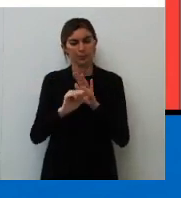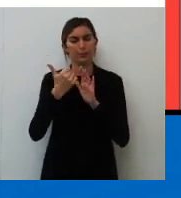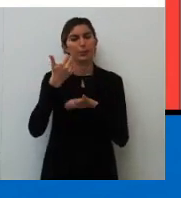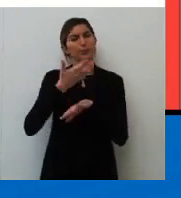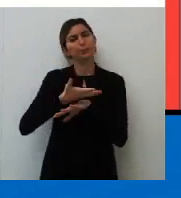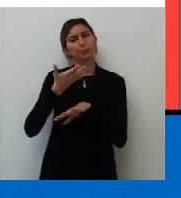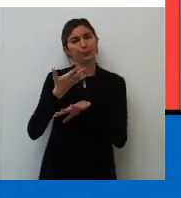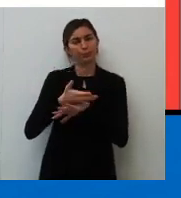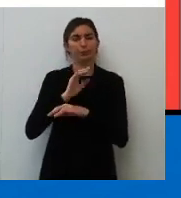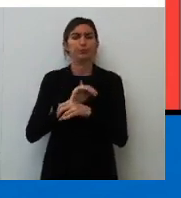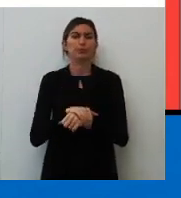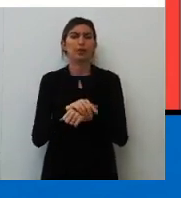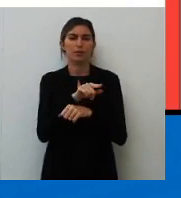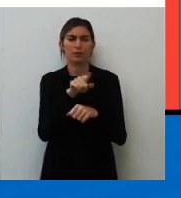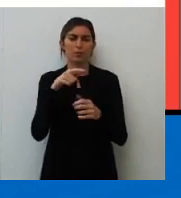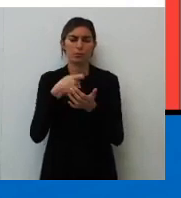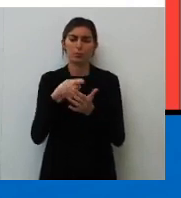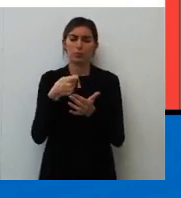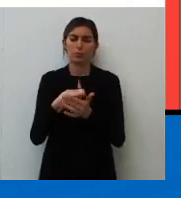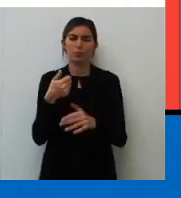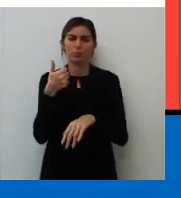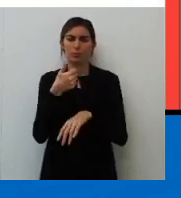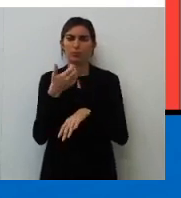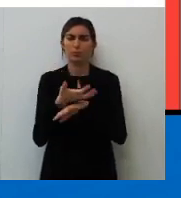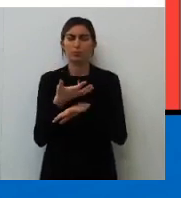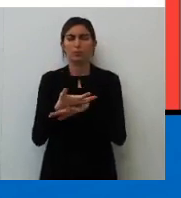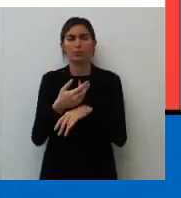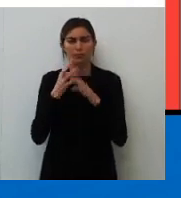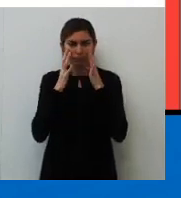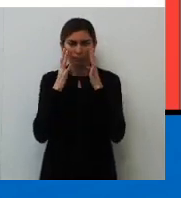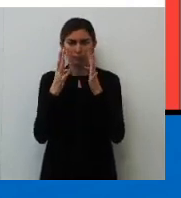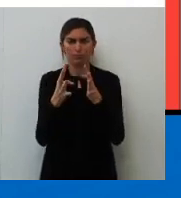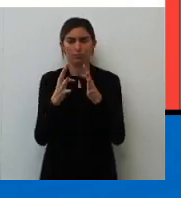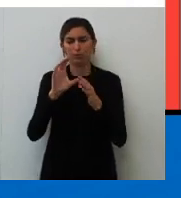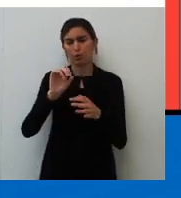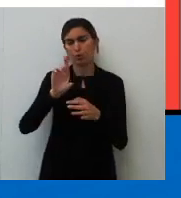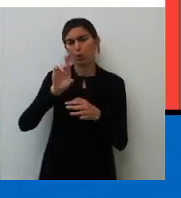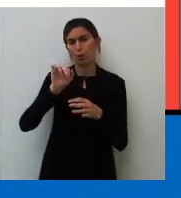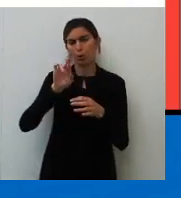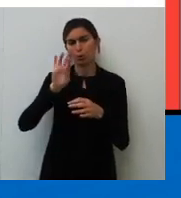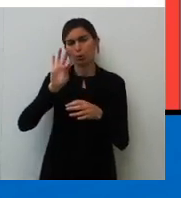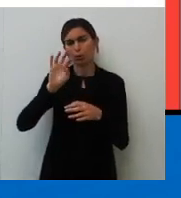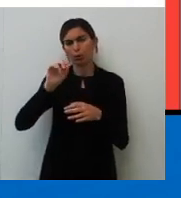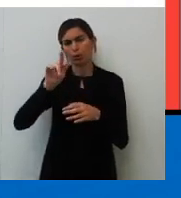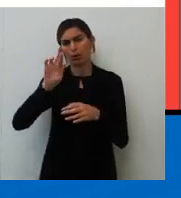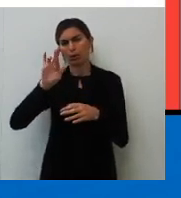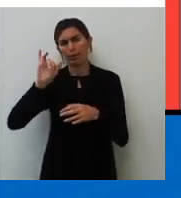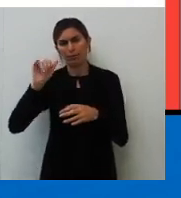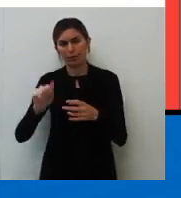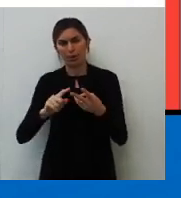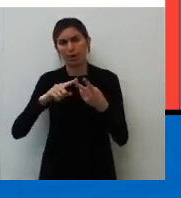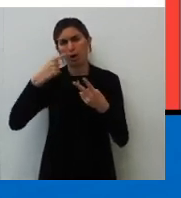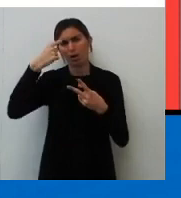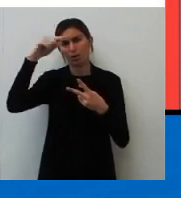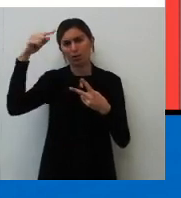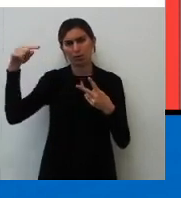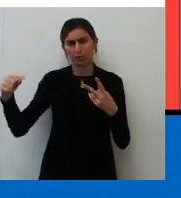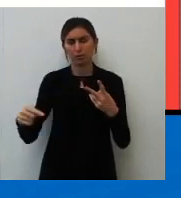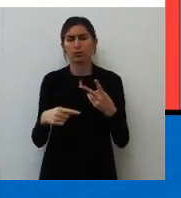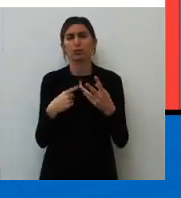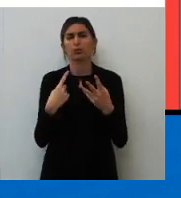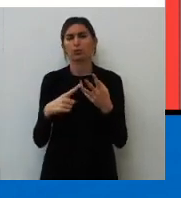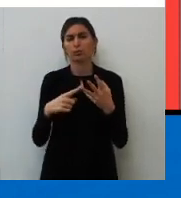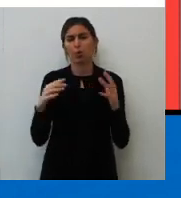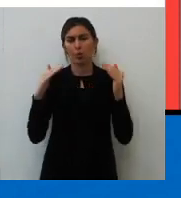competência. Você perguntou quais os assuntos cobrados na primeira competência. Se liga, ortografia, acentuação gráfica,